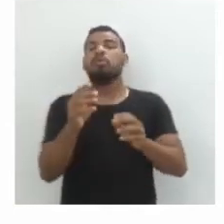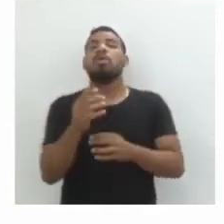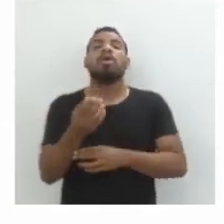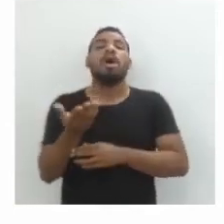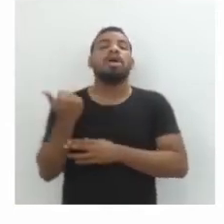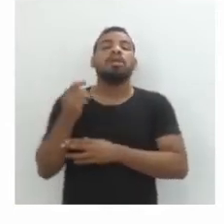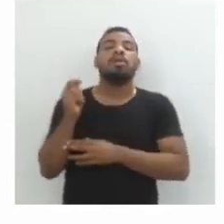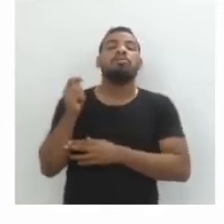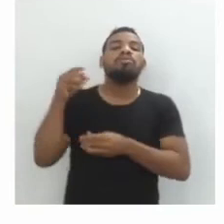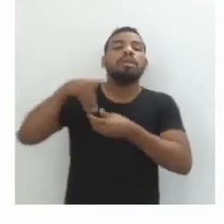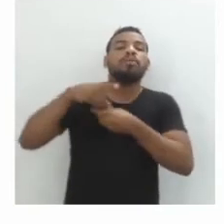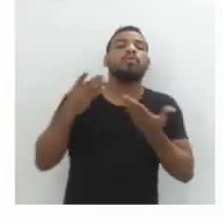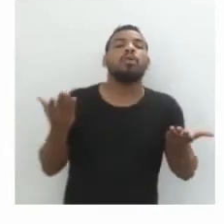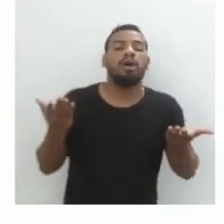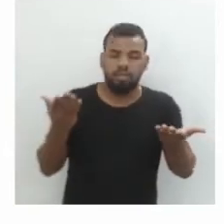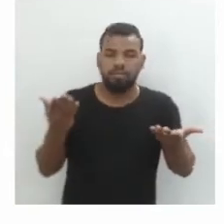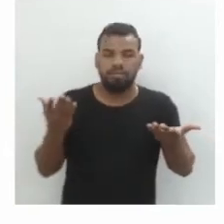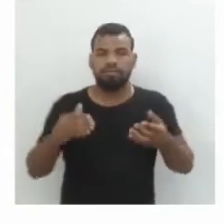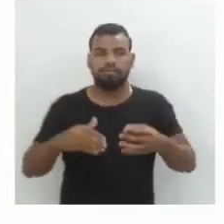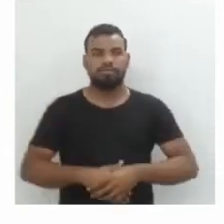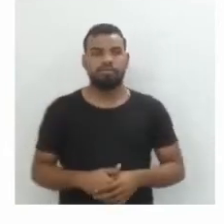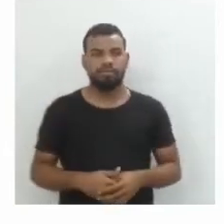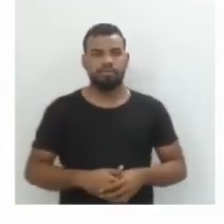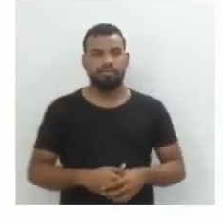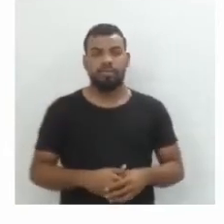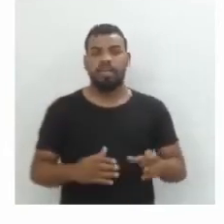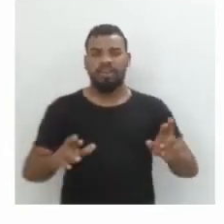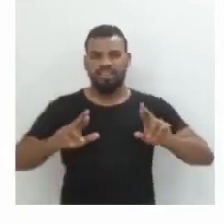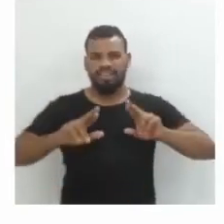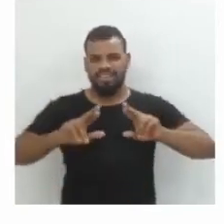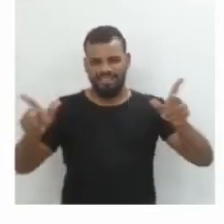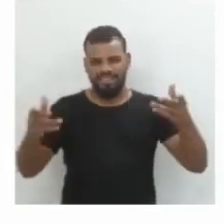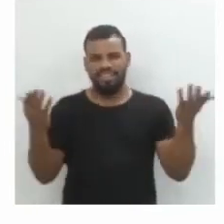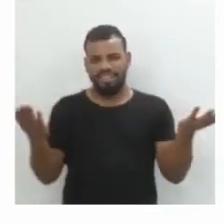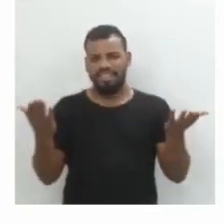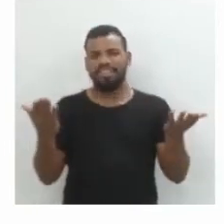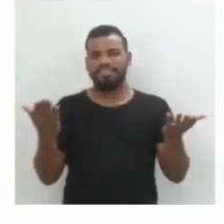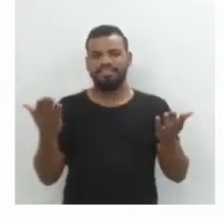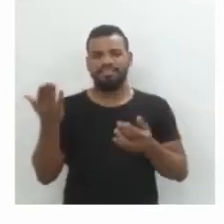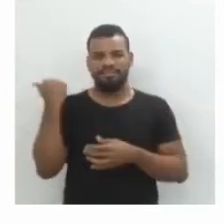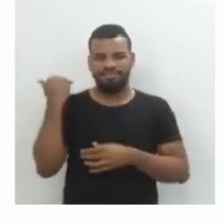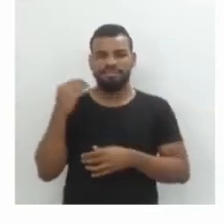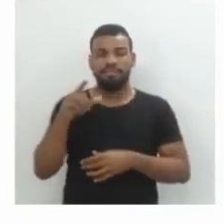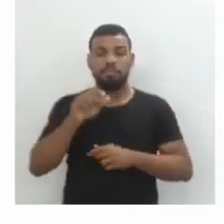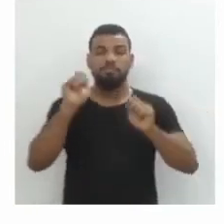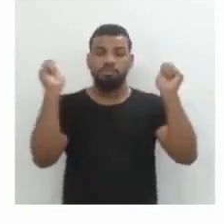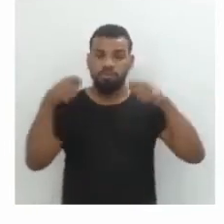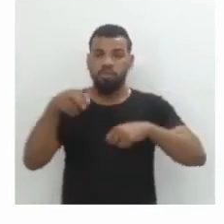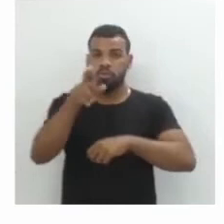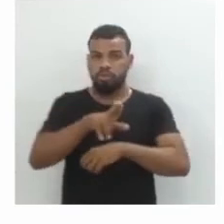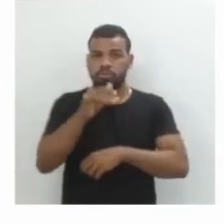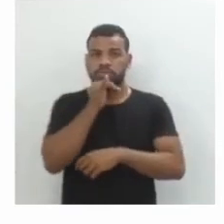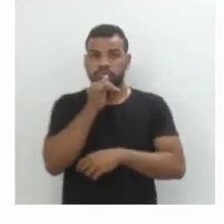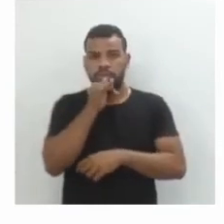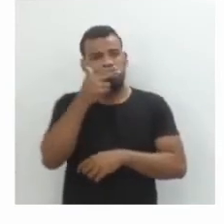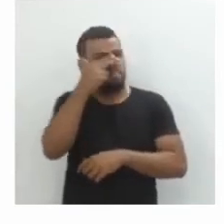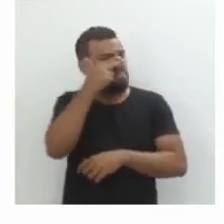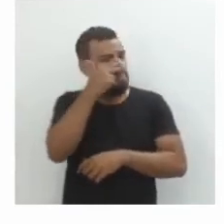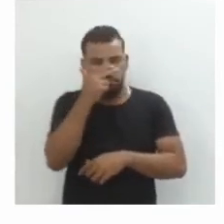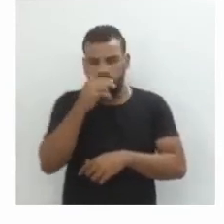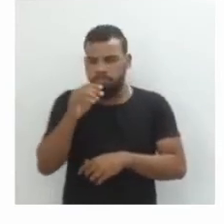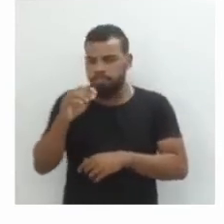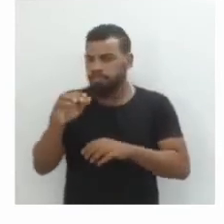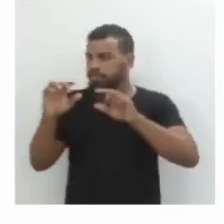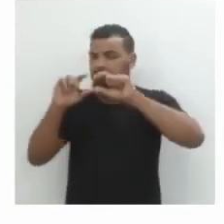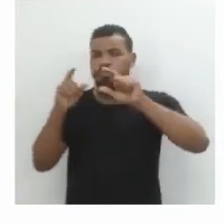ele dá alguns dados, diferente do que a gente viu no passado, mas a gente pode utilizar também a mesma forma